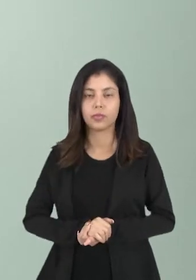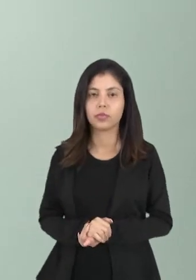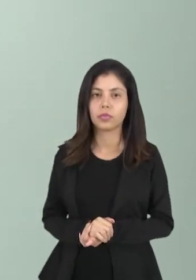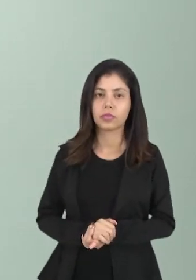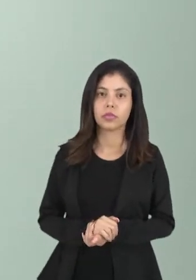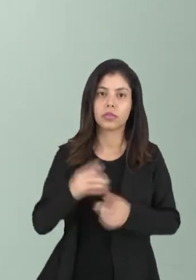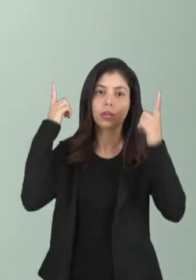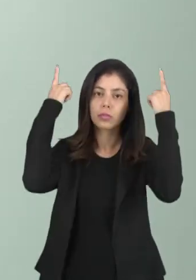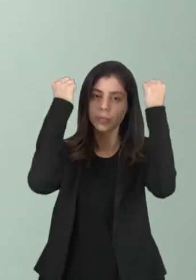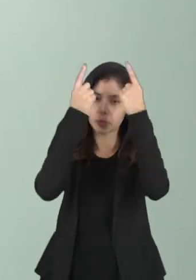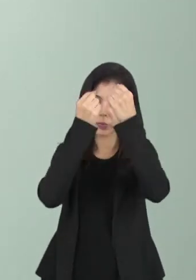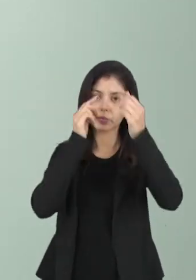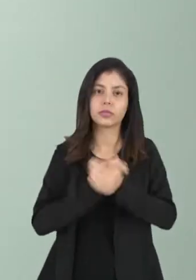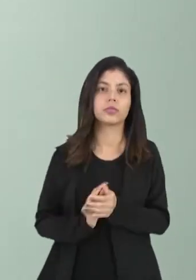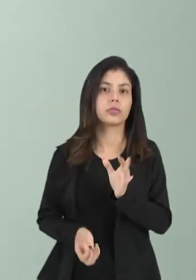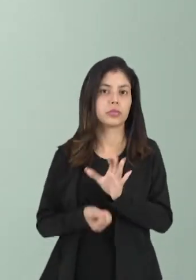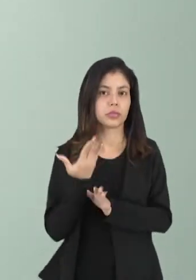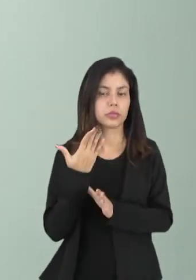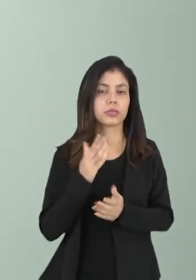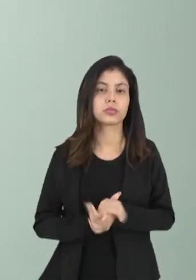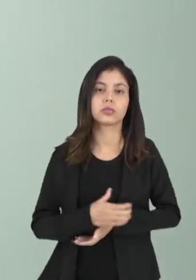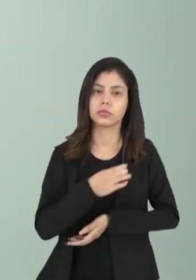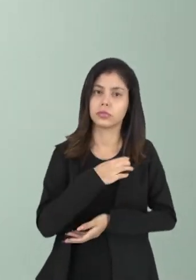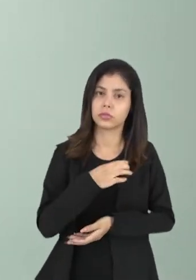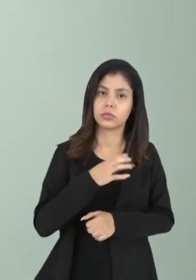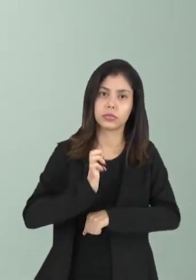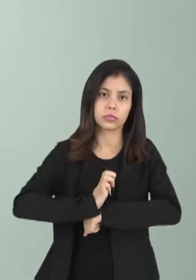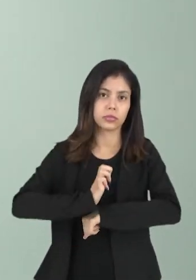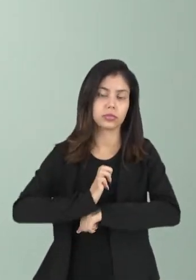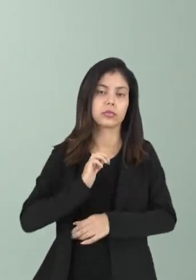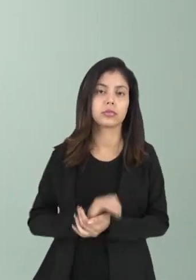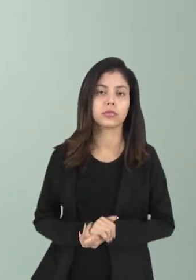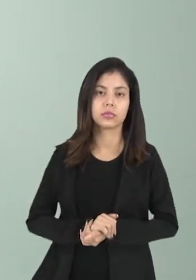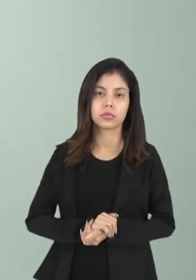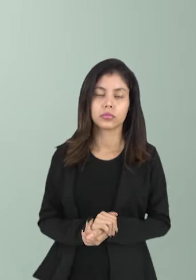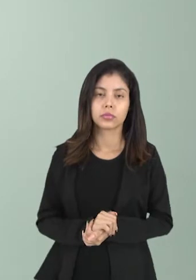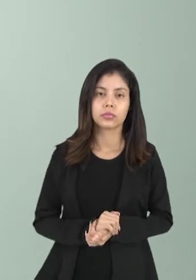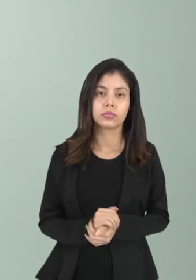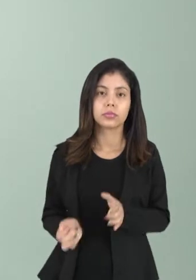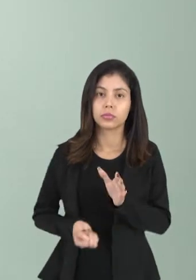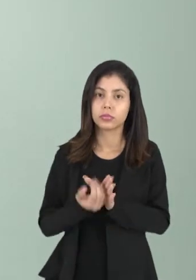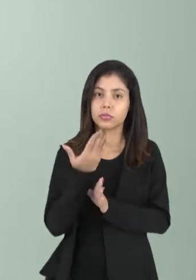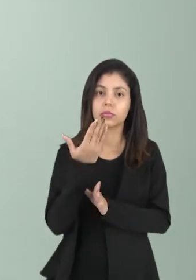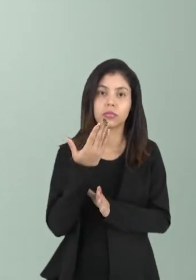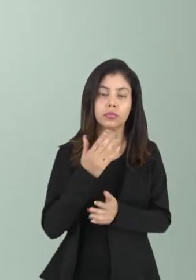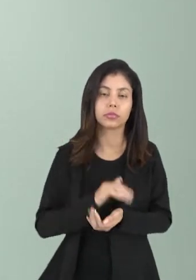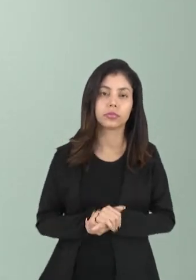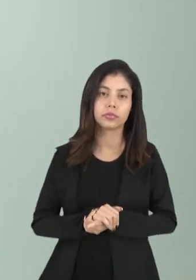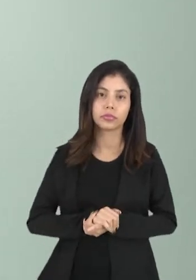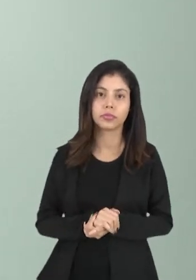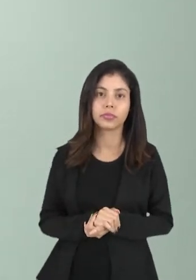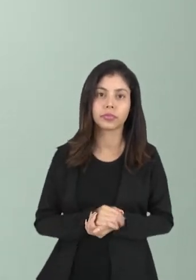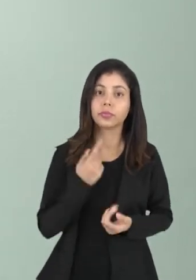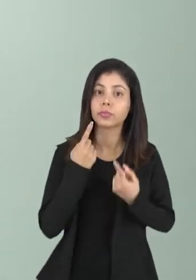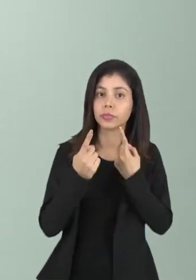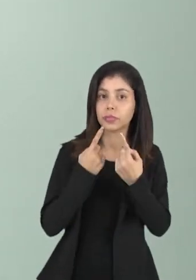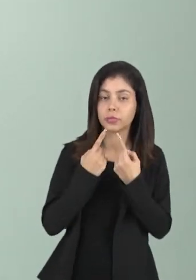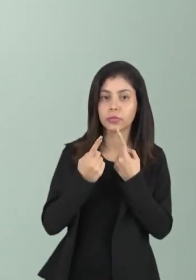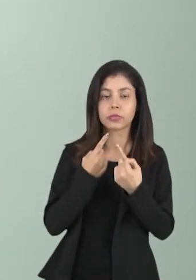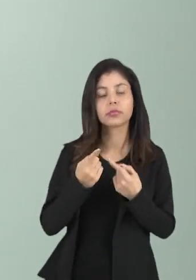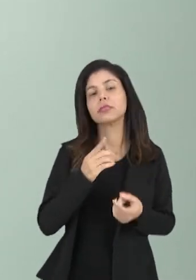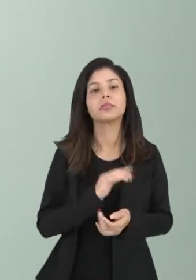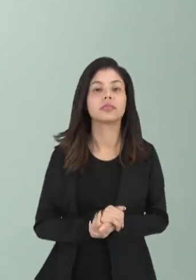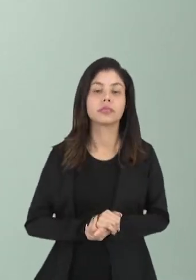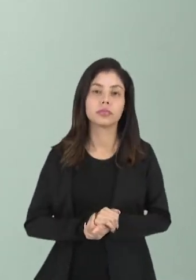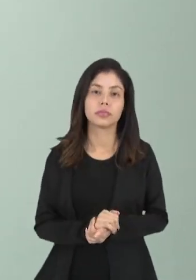polis grega, o surgimento das cidades-estados e o surgimento dessas discussões,